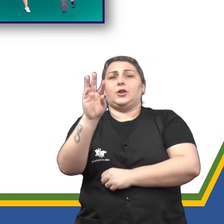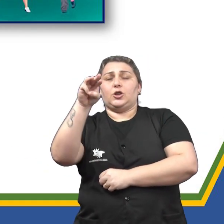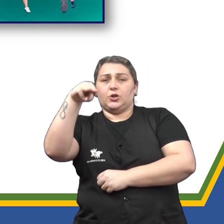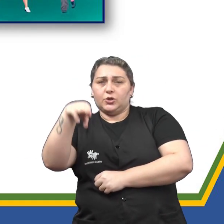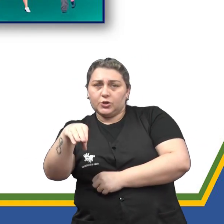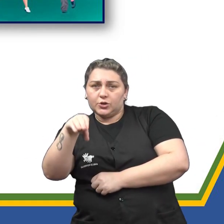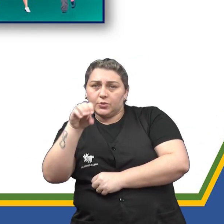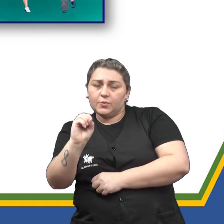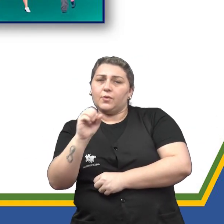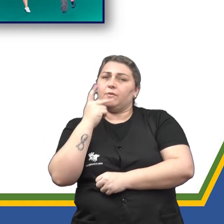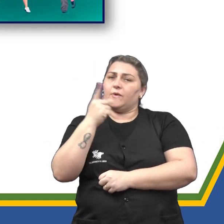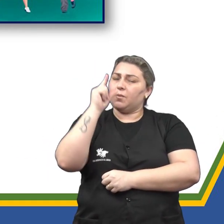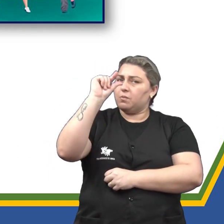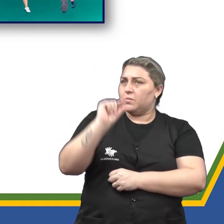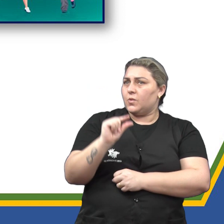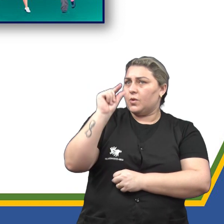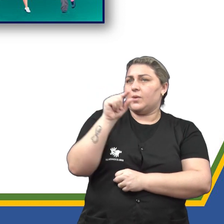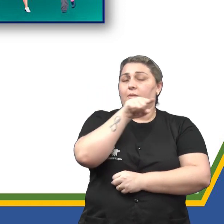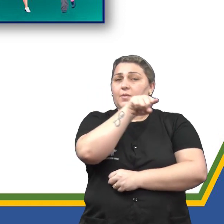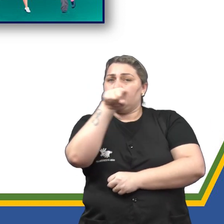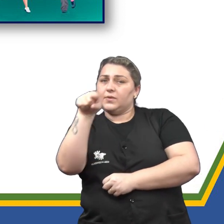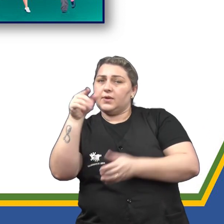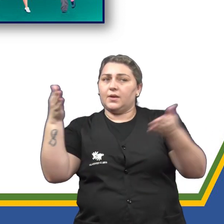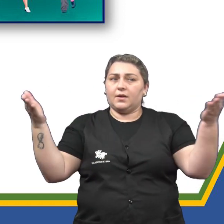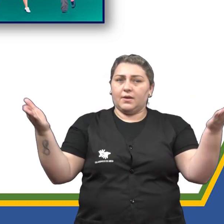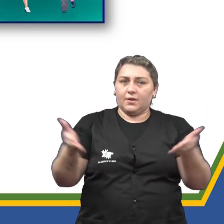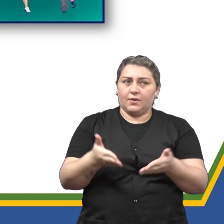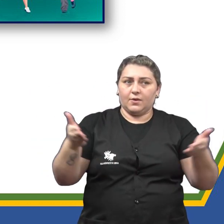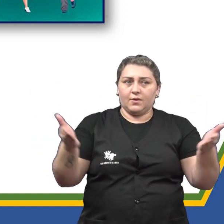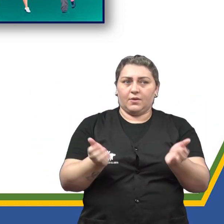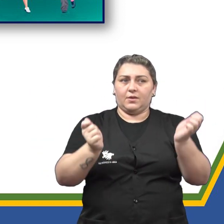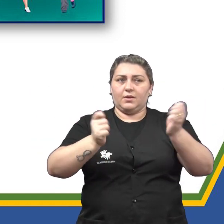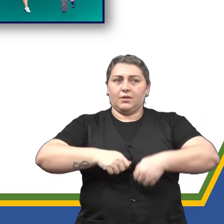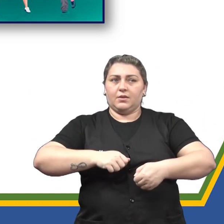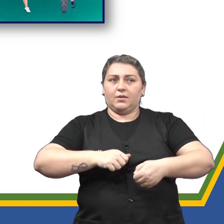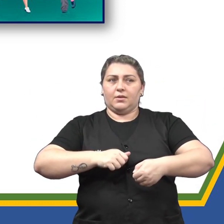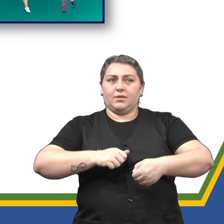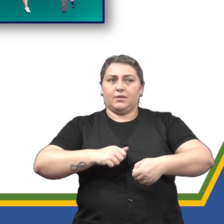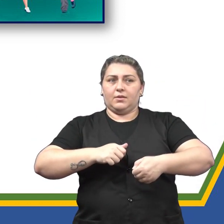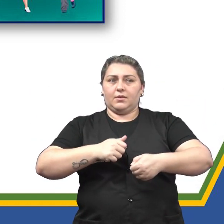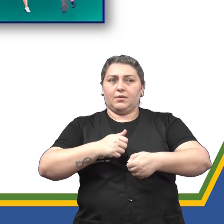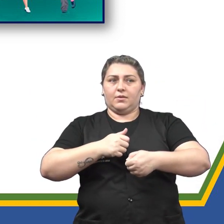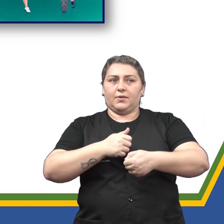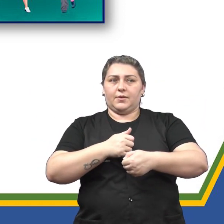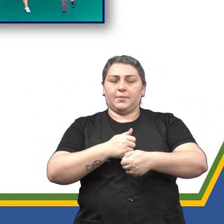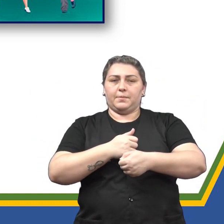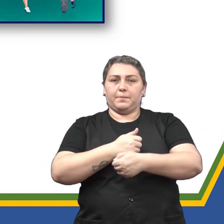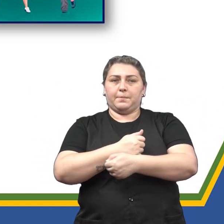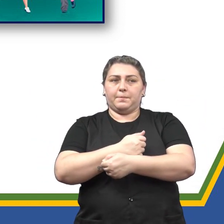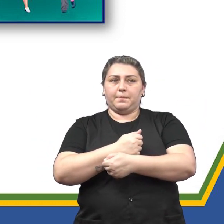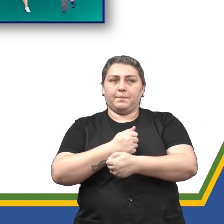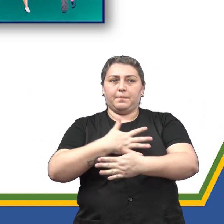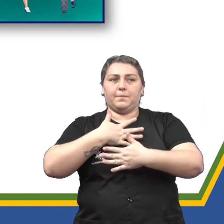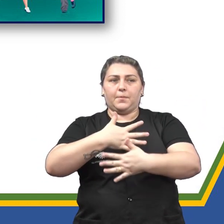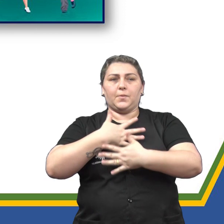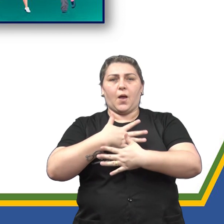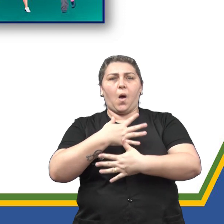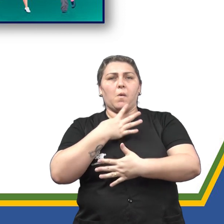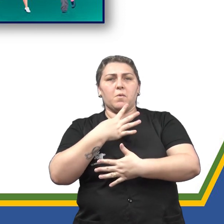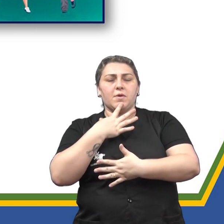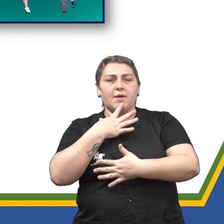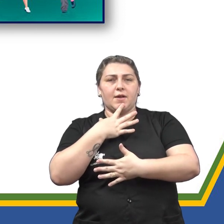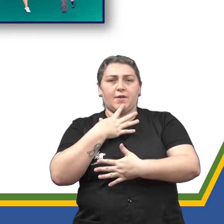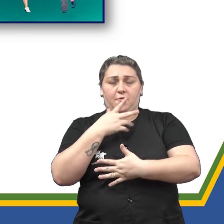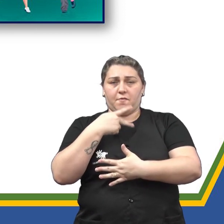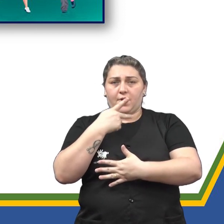falar um pouco sobre o ritmo para vocês agora, que é uma capacidade motora, que todo mundo conhece e tudo mais e aí eu vou falar um